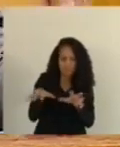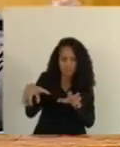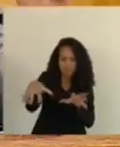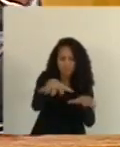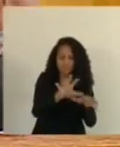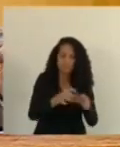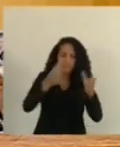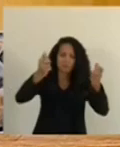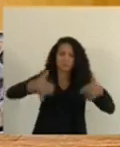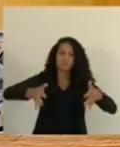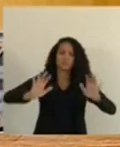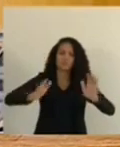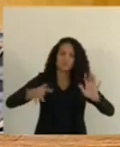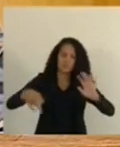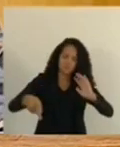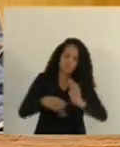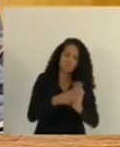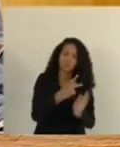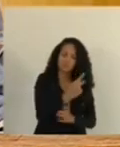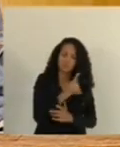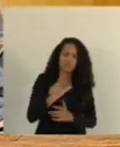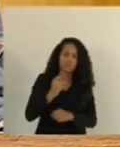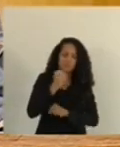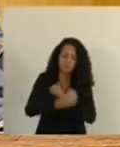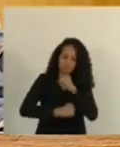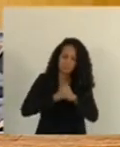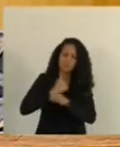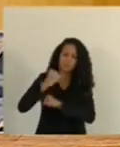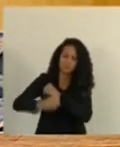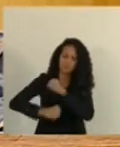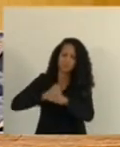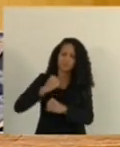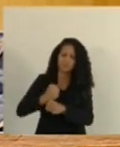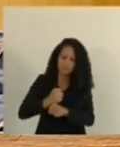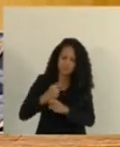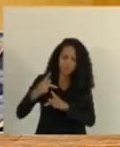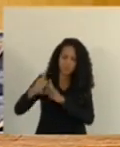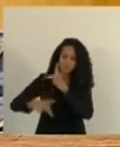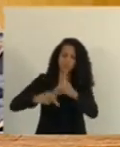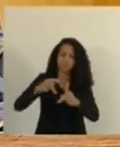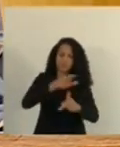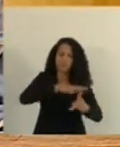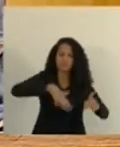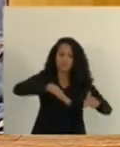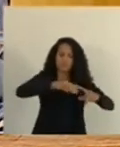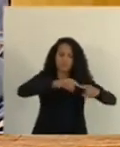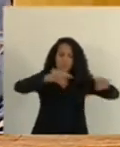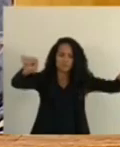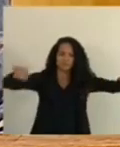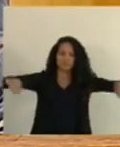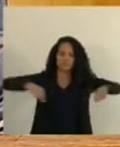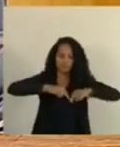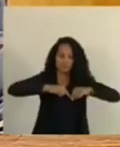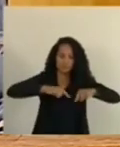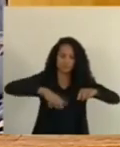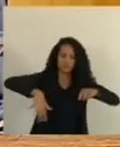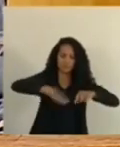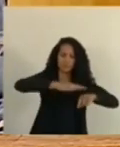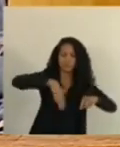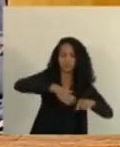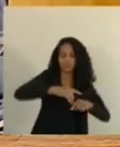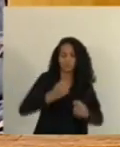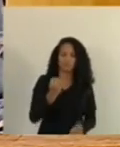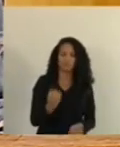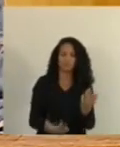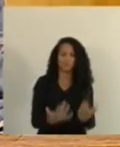justificativa do PL, todos os anos a população que mora no entorno de terrenos de turfa que são queimados e o corpo de bombeiros